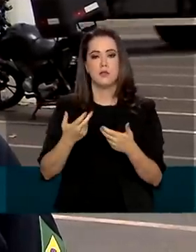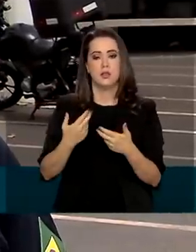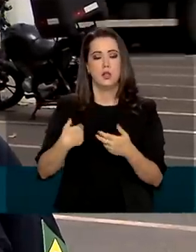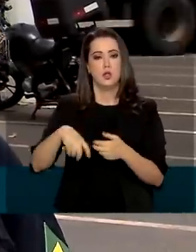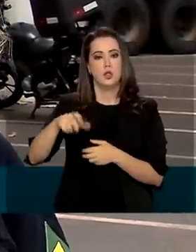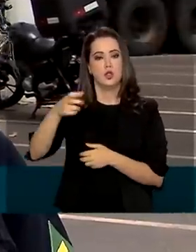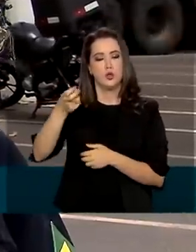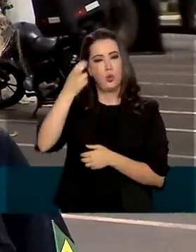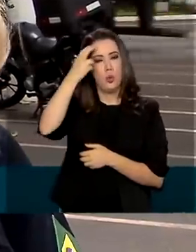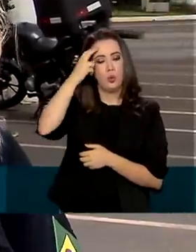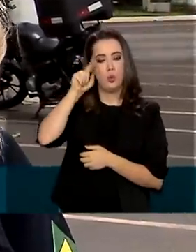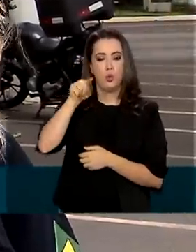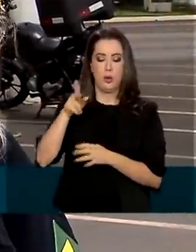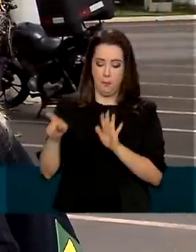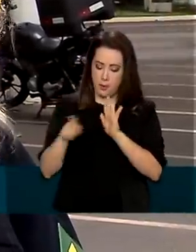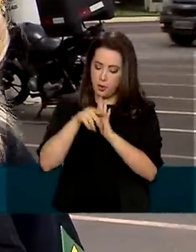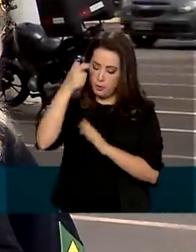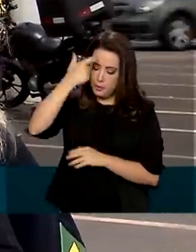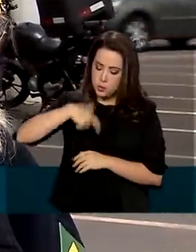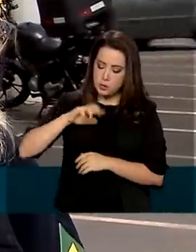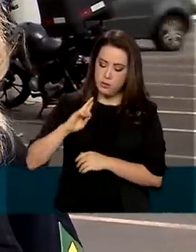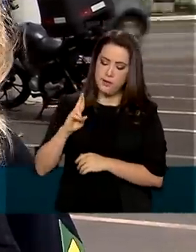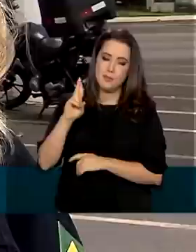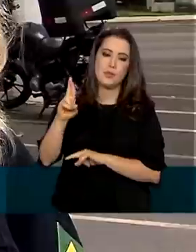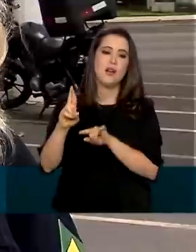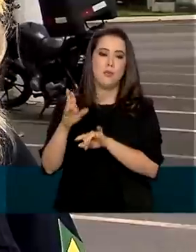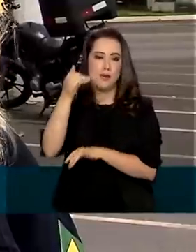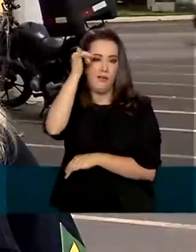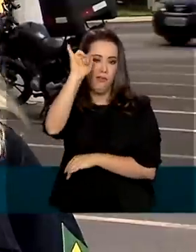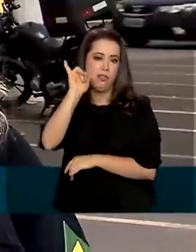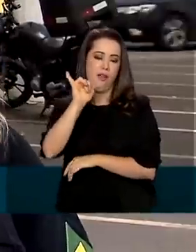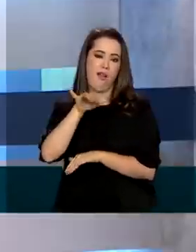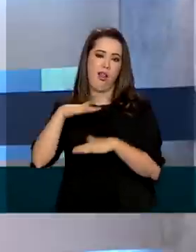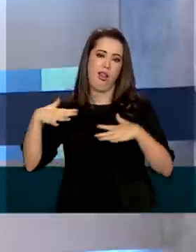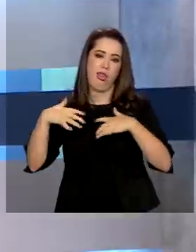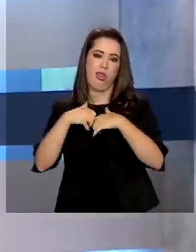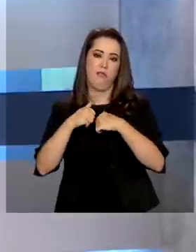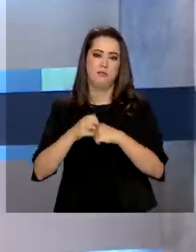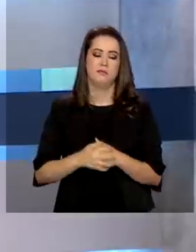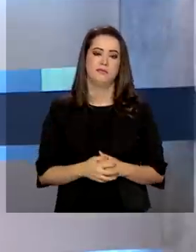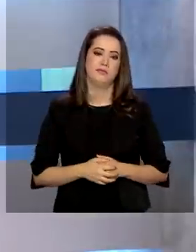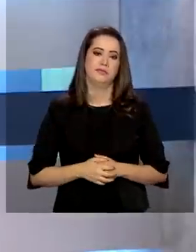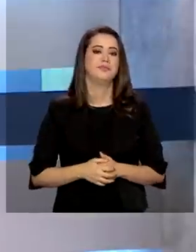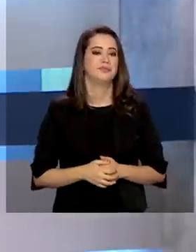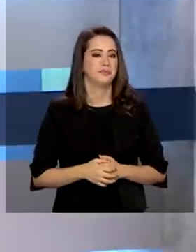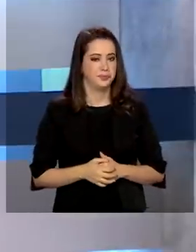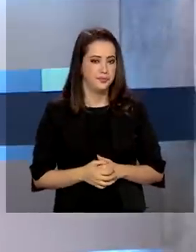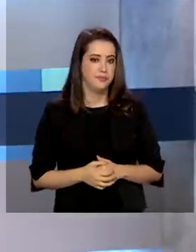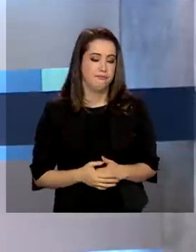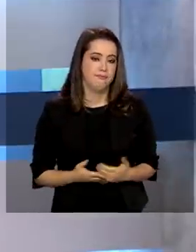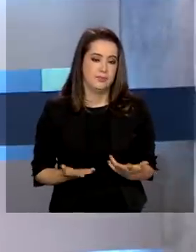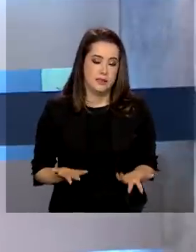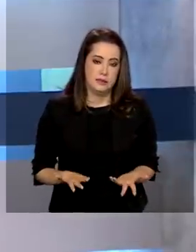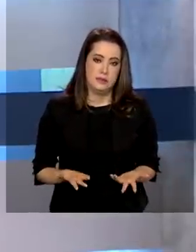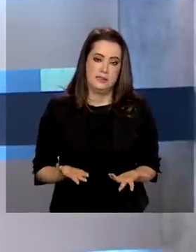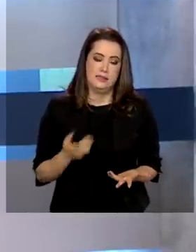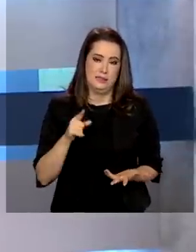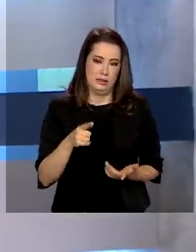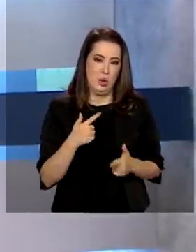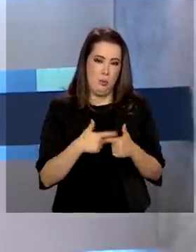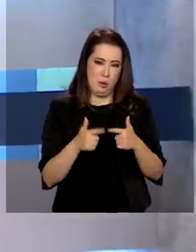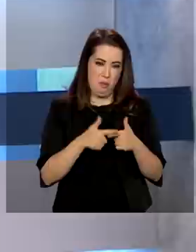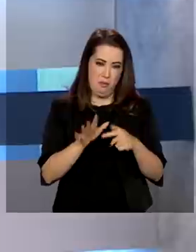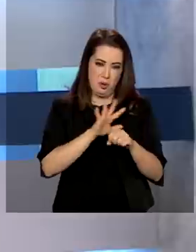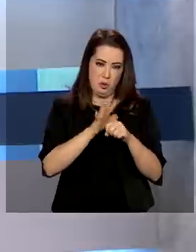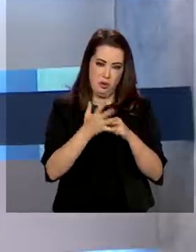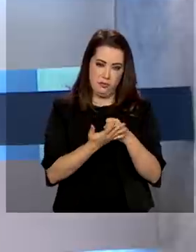As pessoas têm que entender que parte delas é a responsabilidade de evitar acidentes. Por causa da pandemia do novo coronavírus,